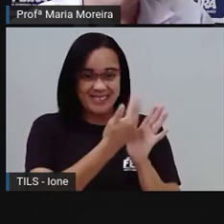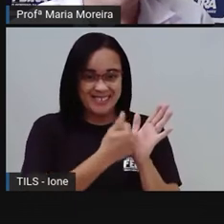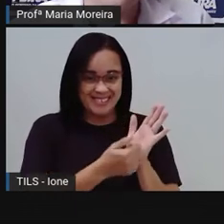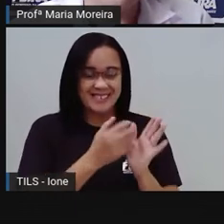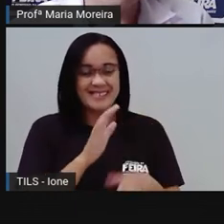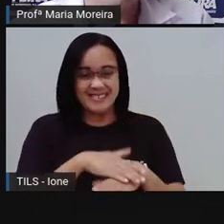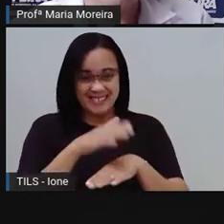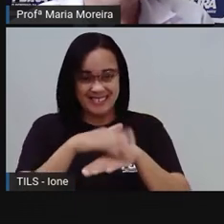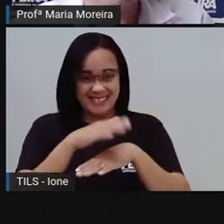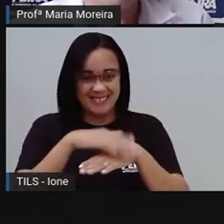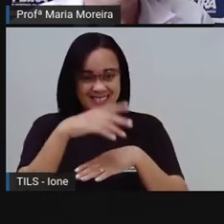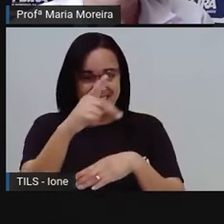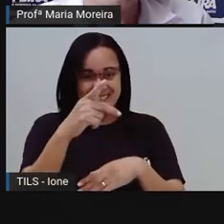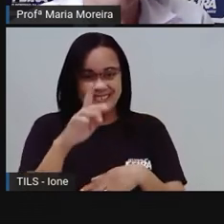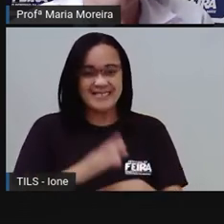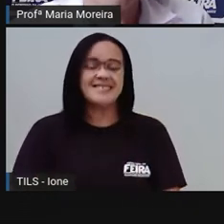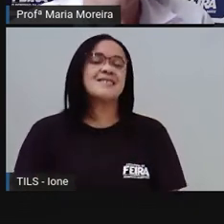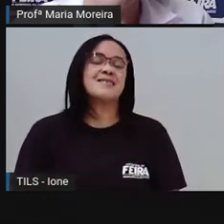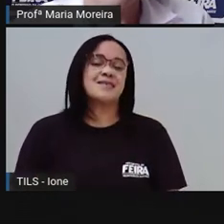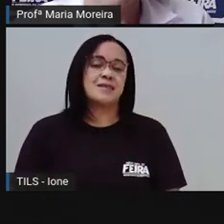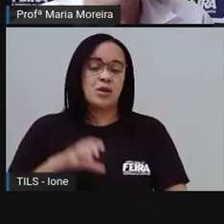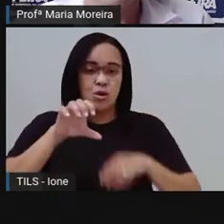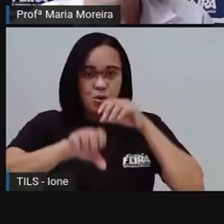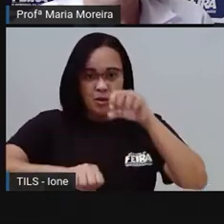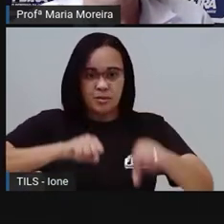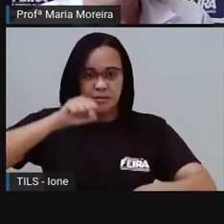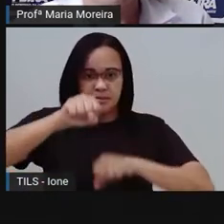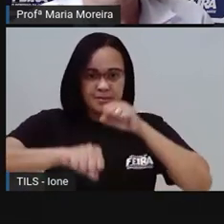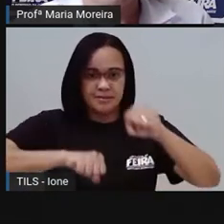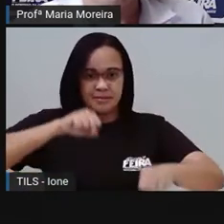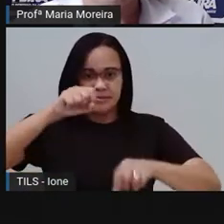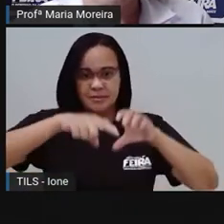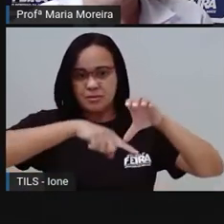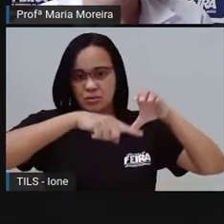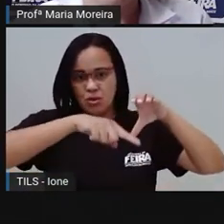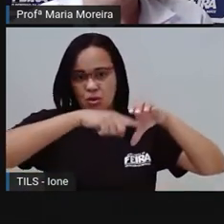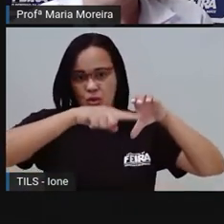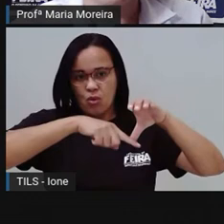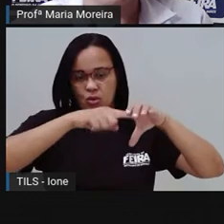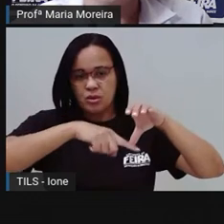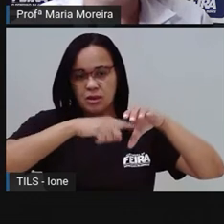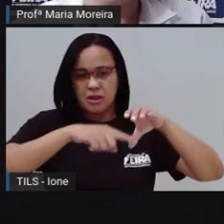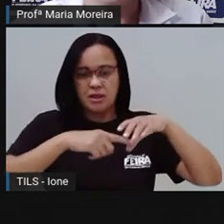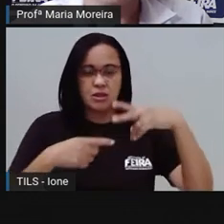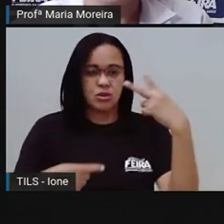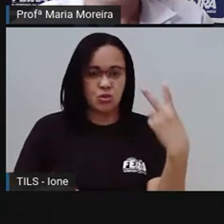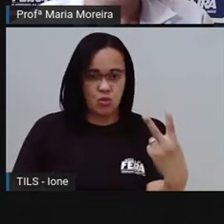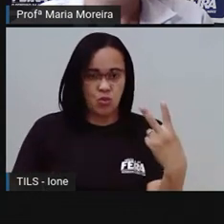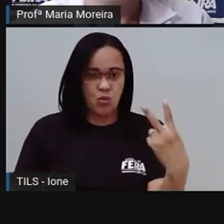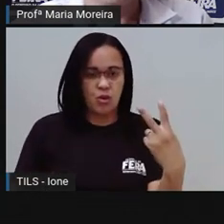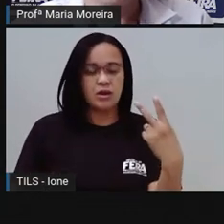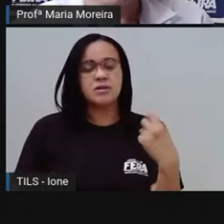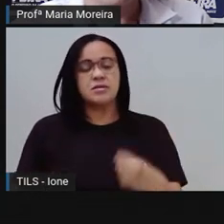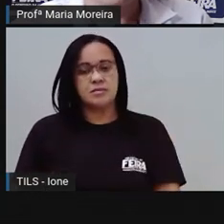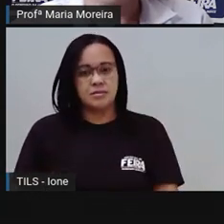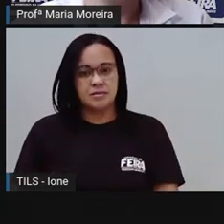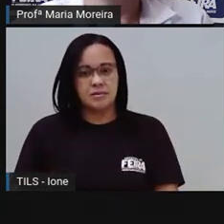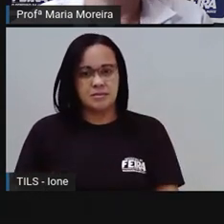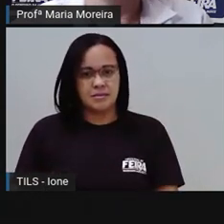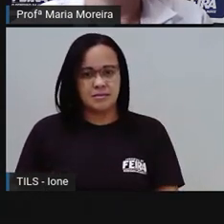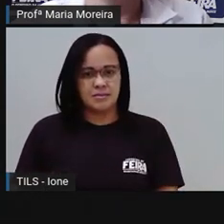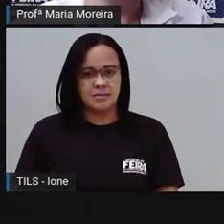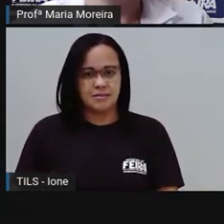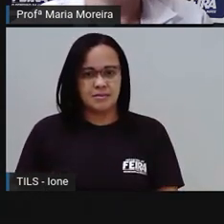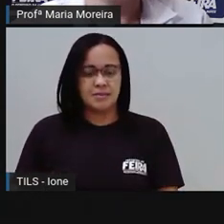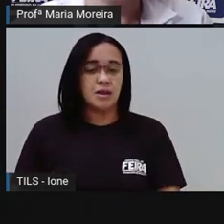Uma bicicleta, ó. Uma roda. Duas rodas, certo? Vamos lá. Duas bicicletas